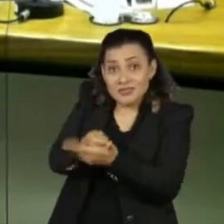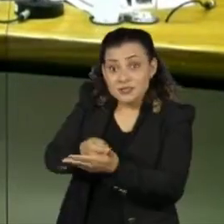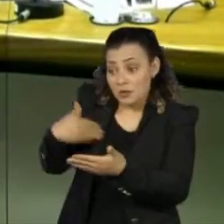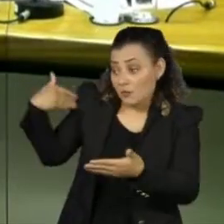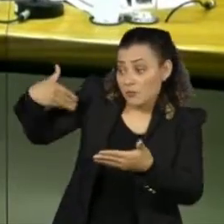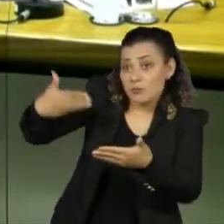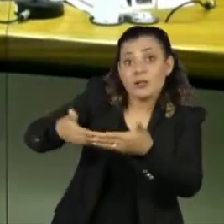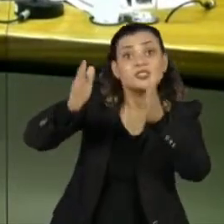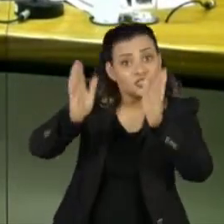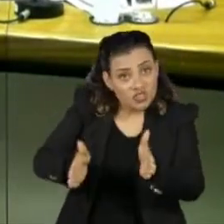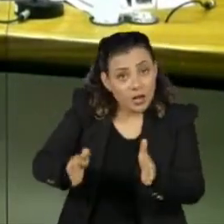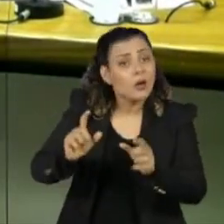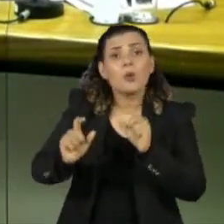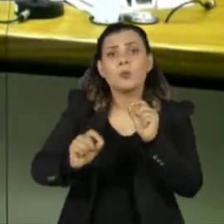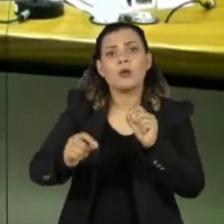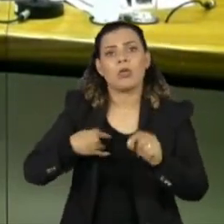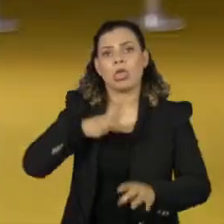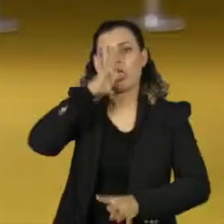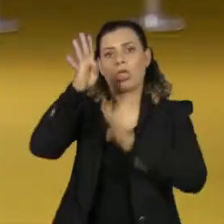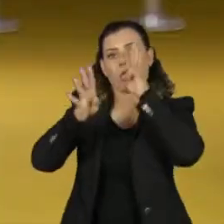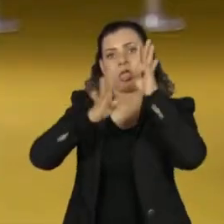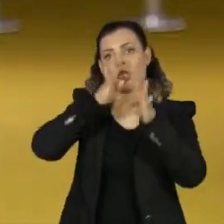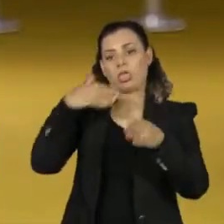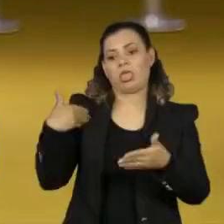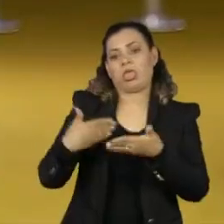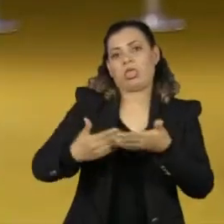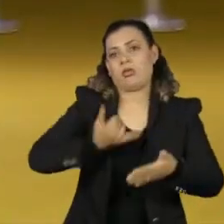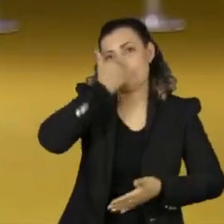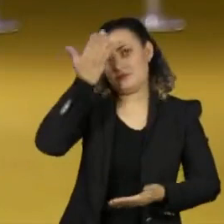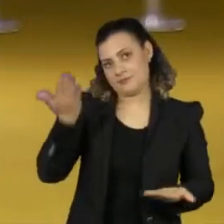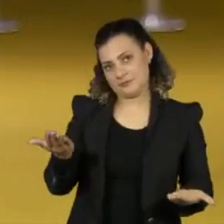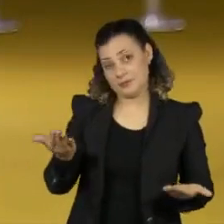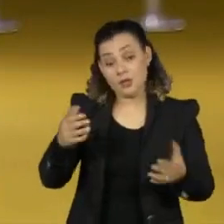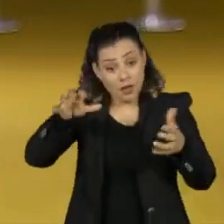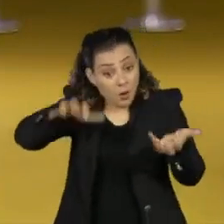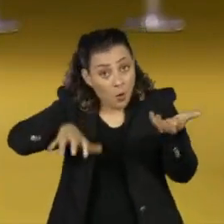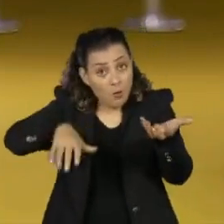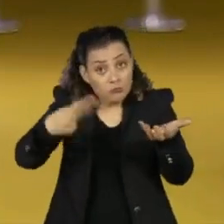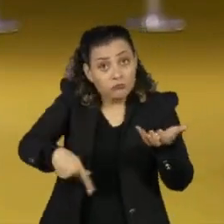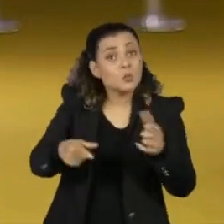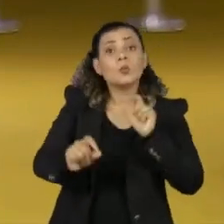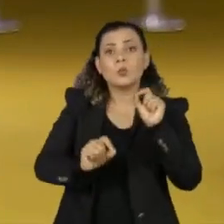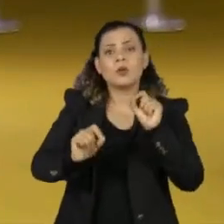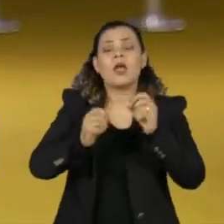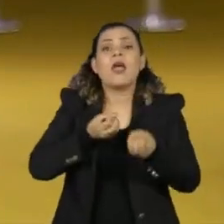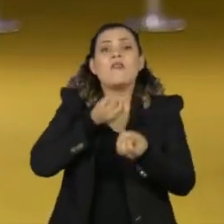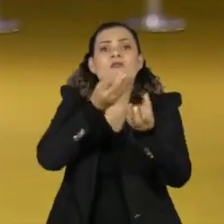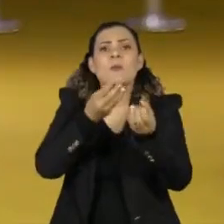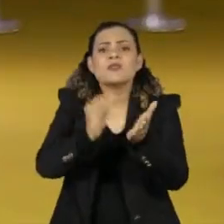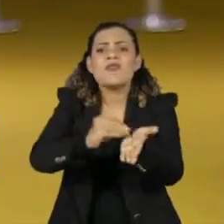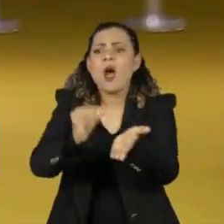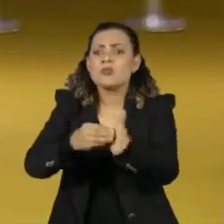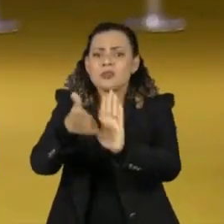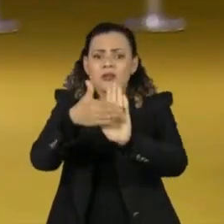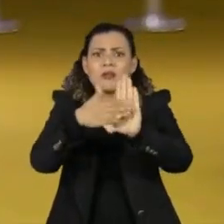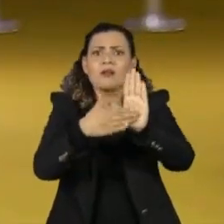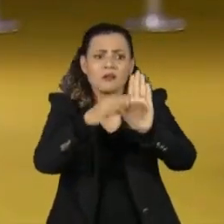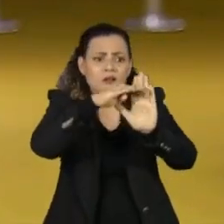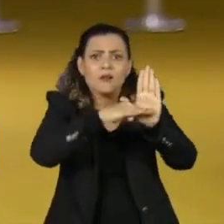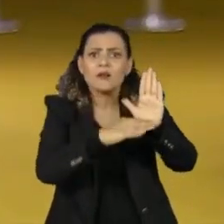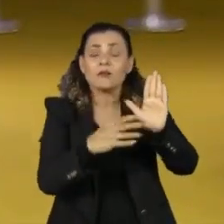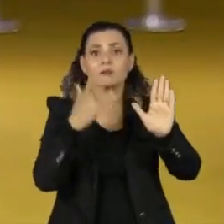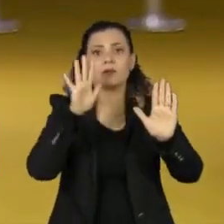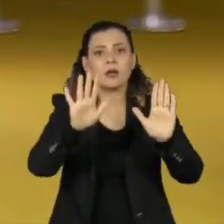nos últimos dias foram precipitadas. Aqui no Congresso, o anúncio feito de forma incompleta acendeu um